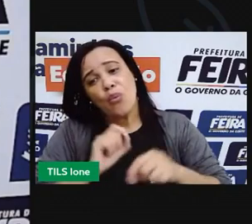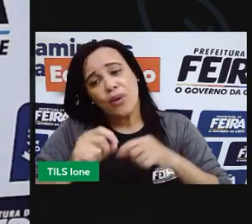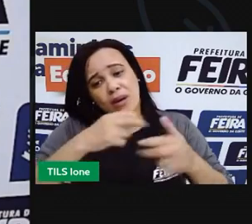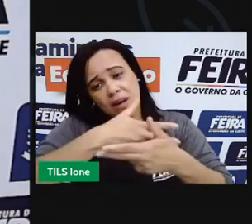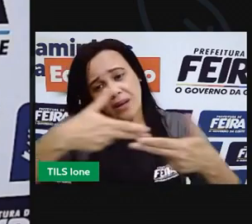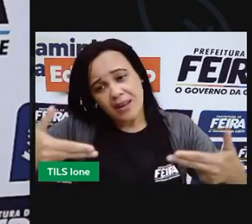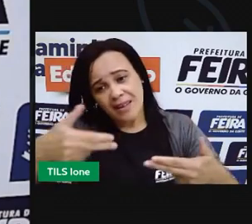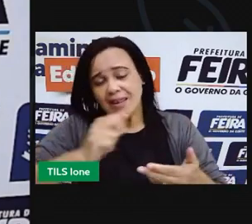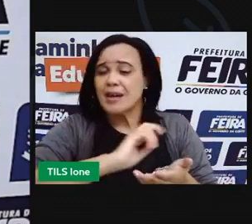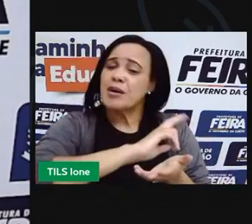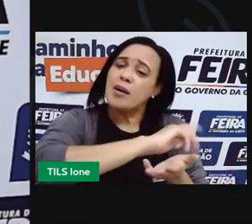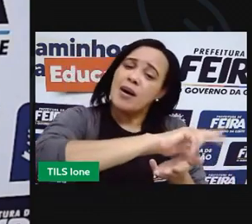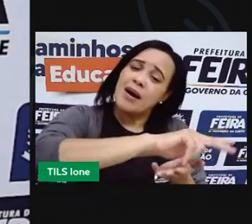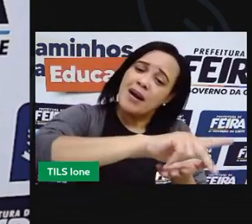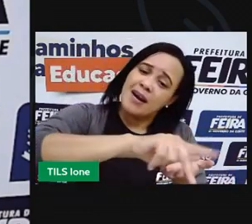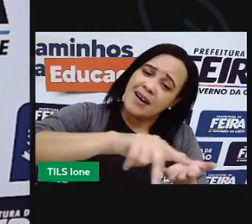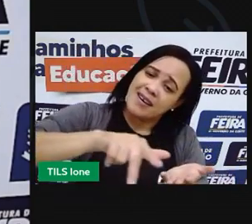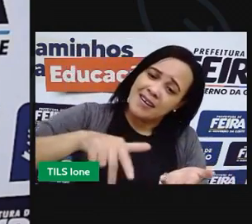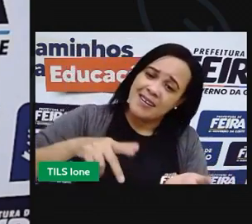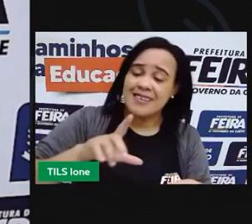como esses aqui.